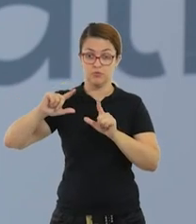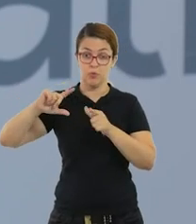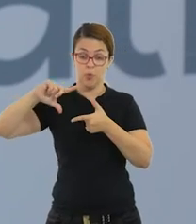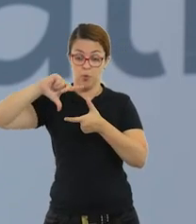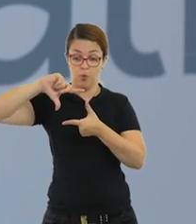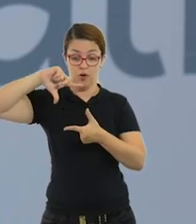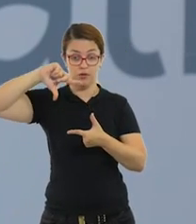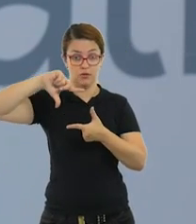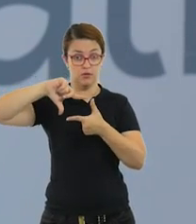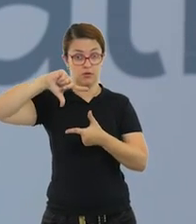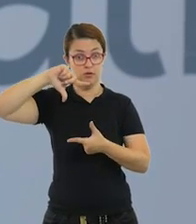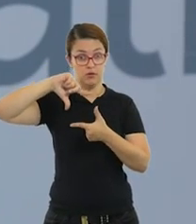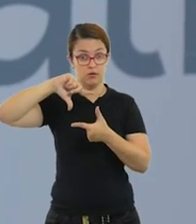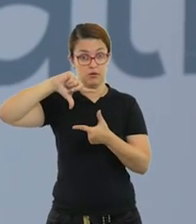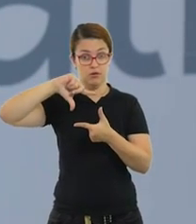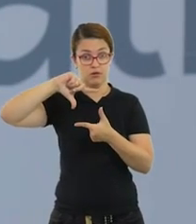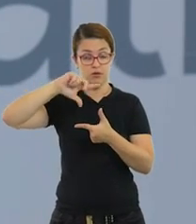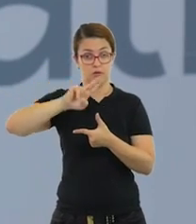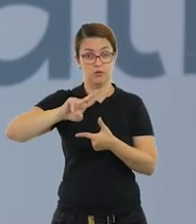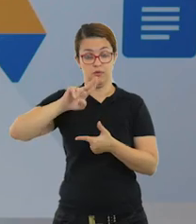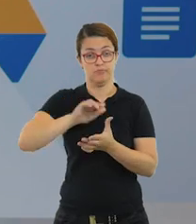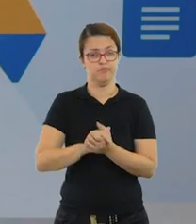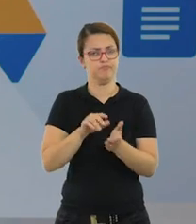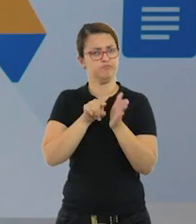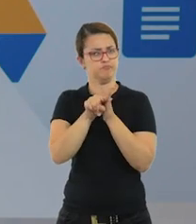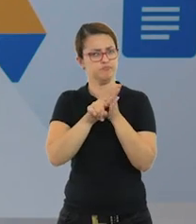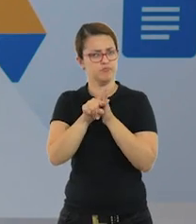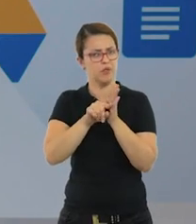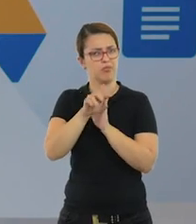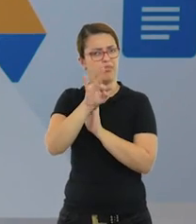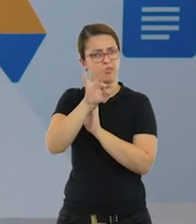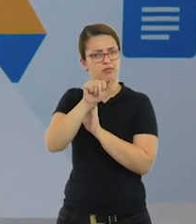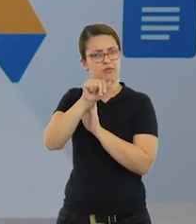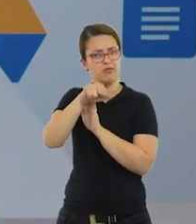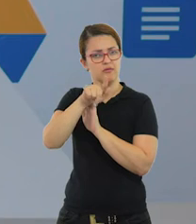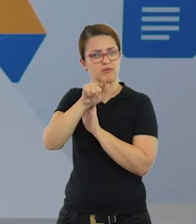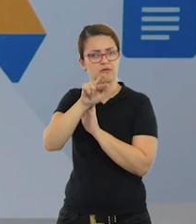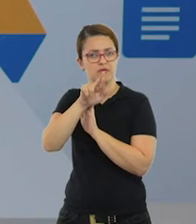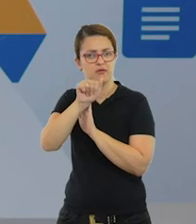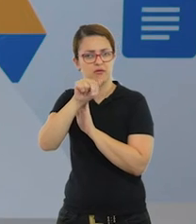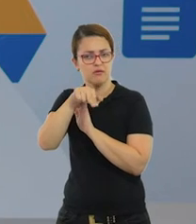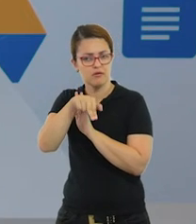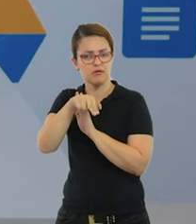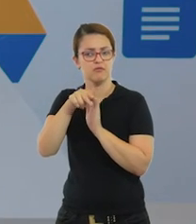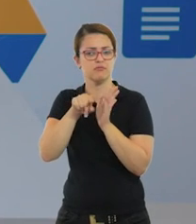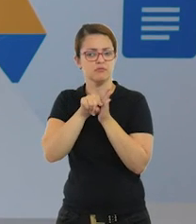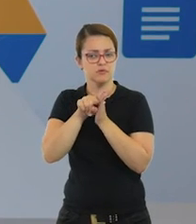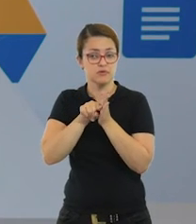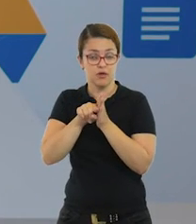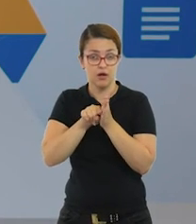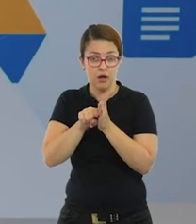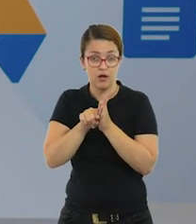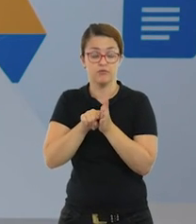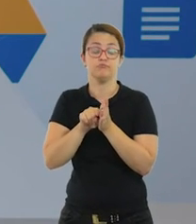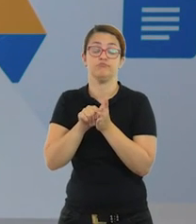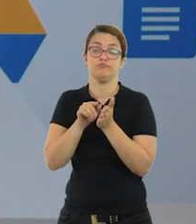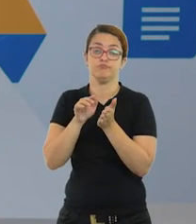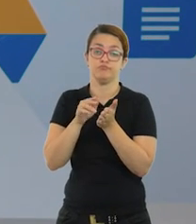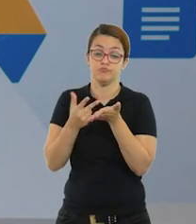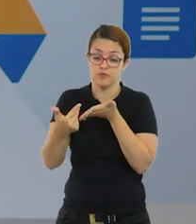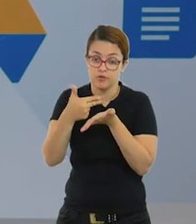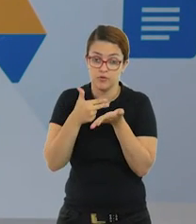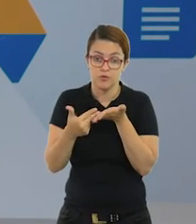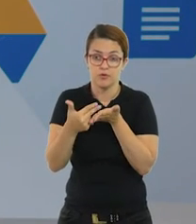quadrado. Assim que vocês pesquisarem o tangrã, vocês vão recortar essas peças.